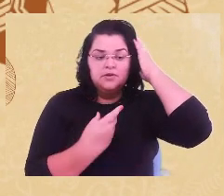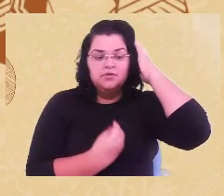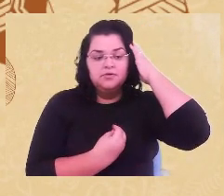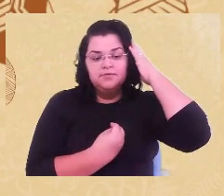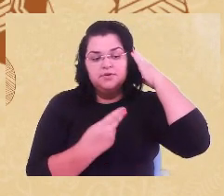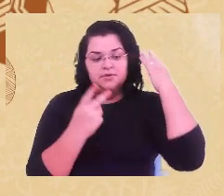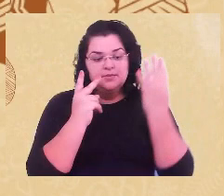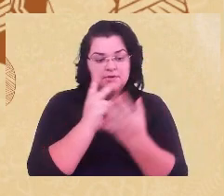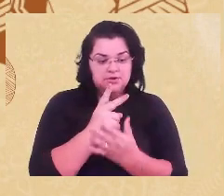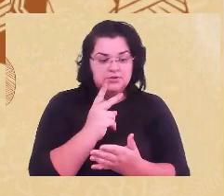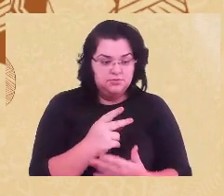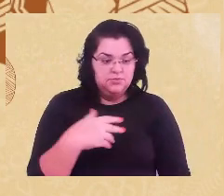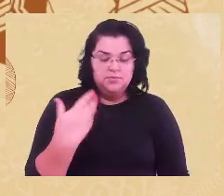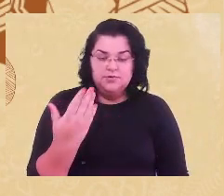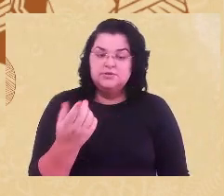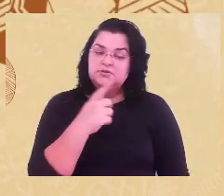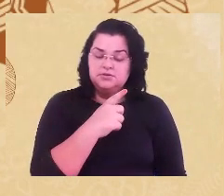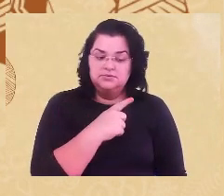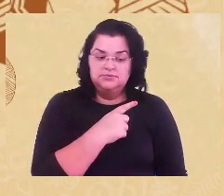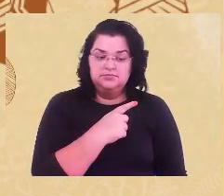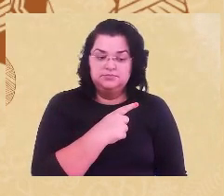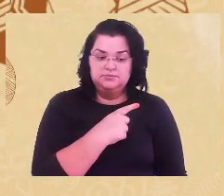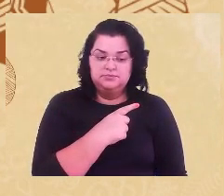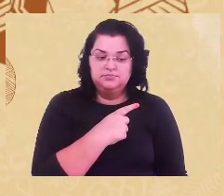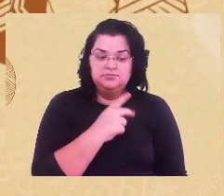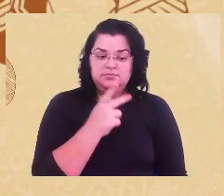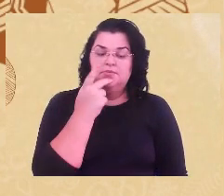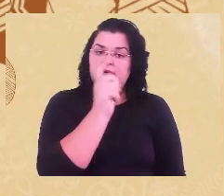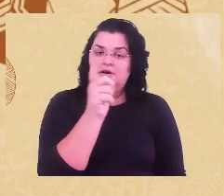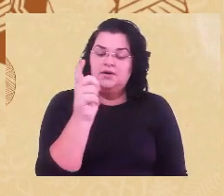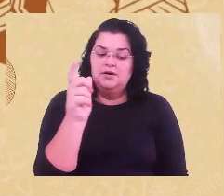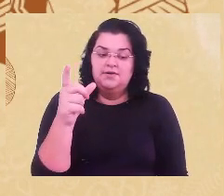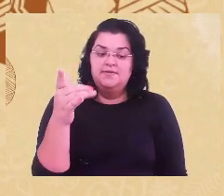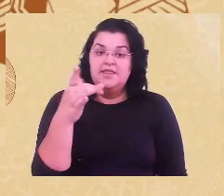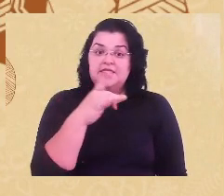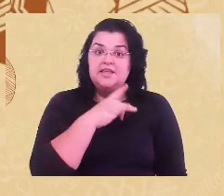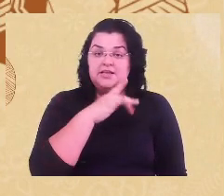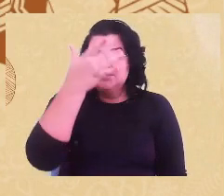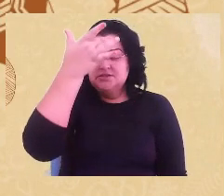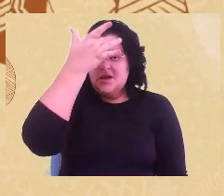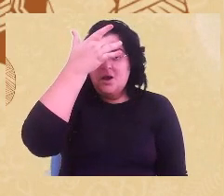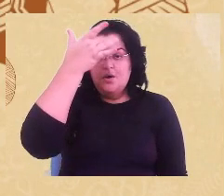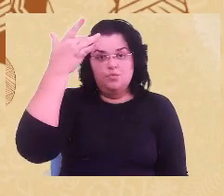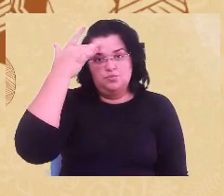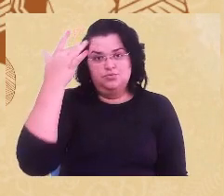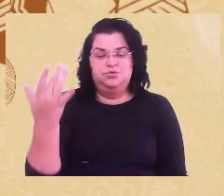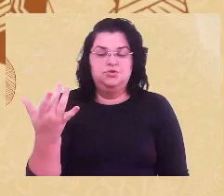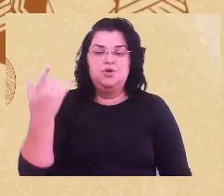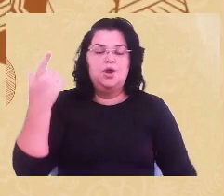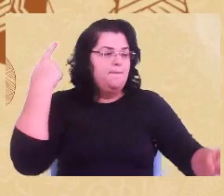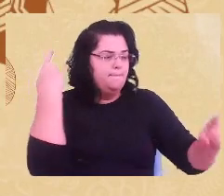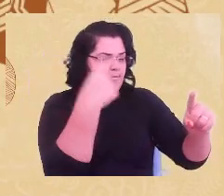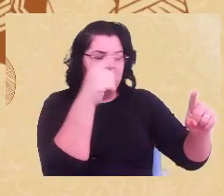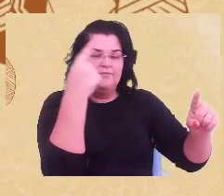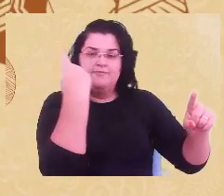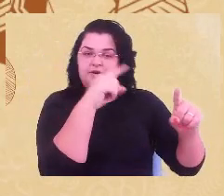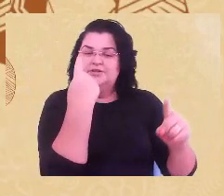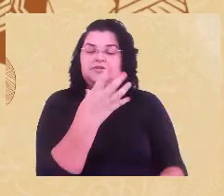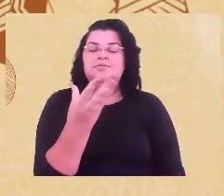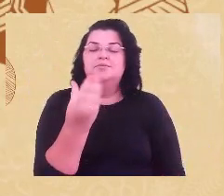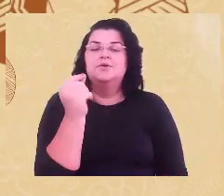mas quem deve, na palavra dele, ter saúde mental. uma provocação muito